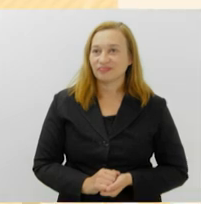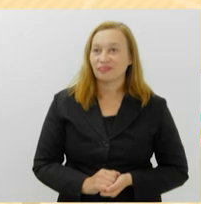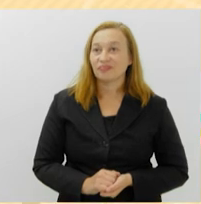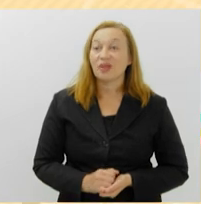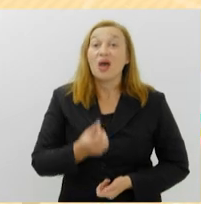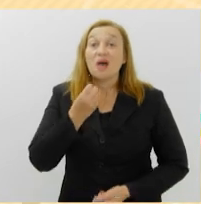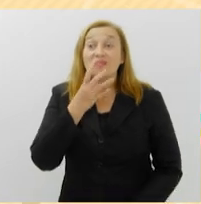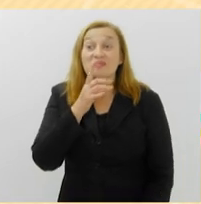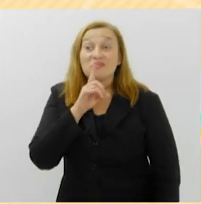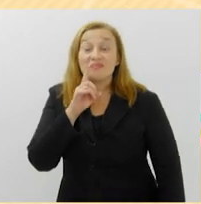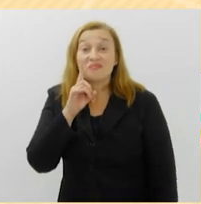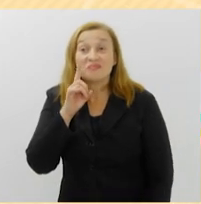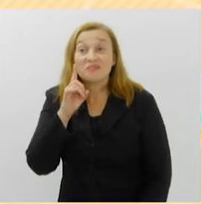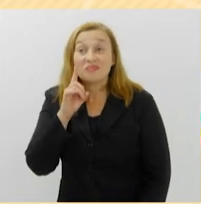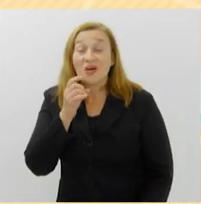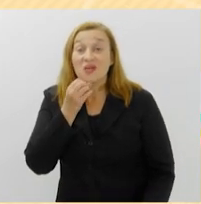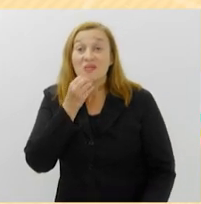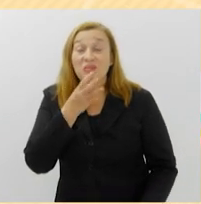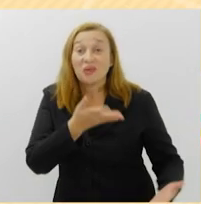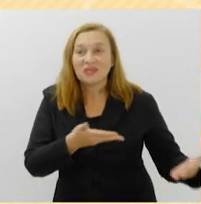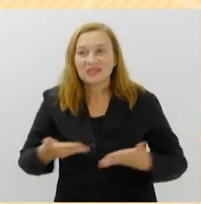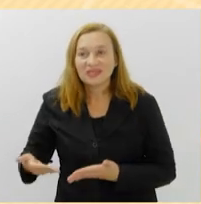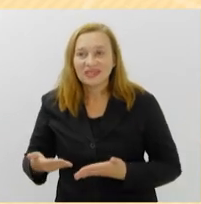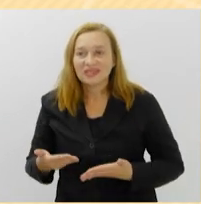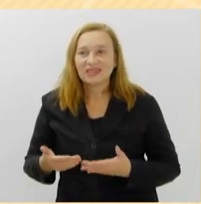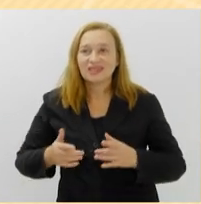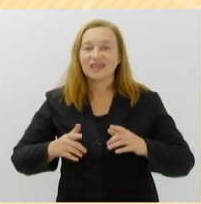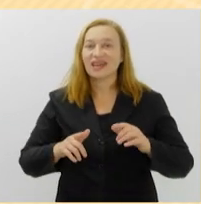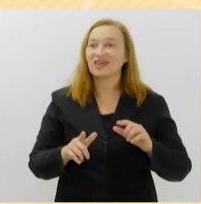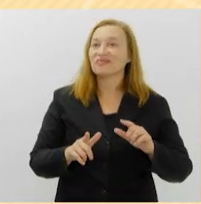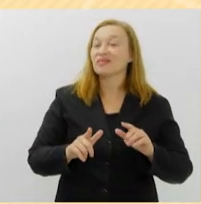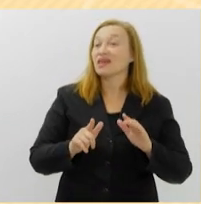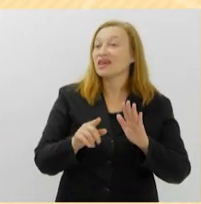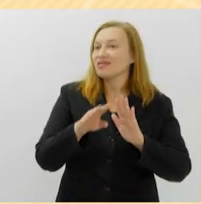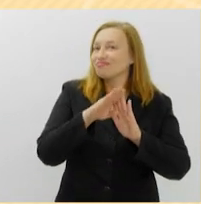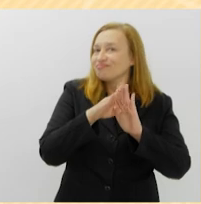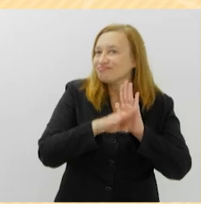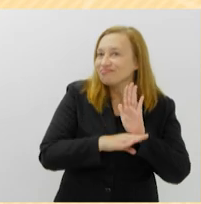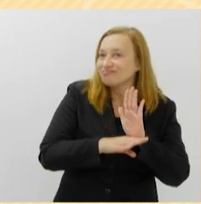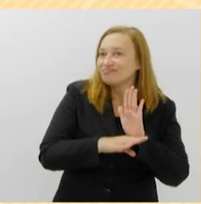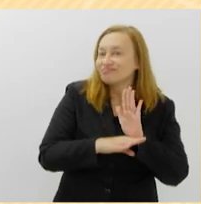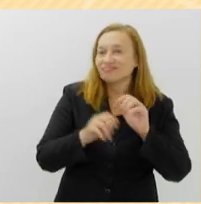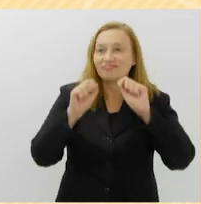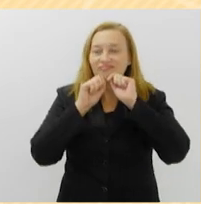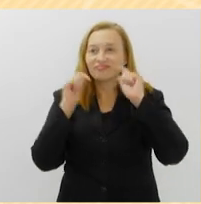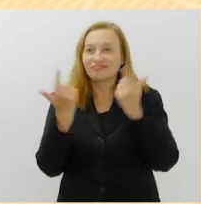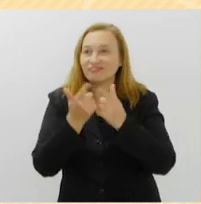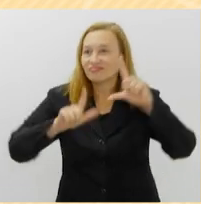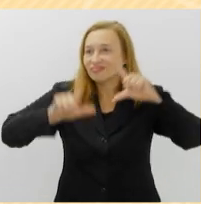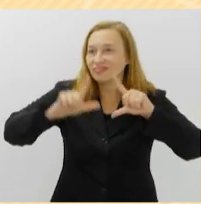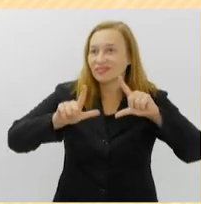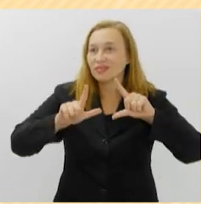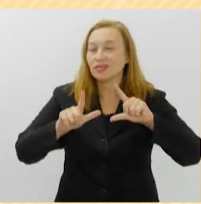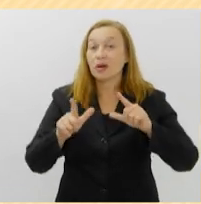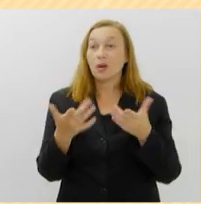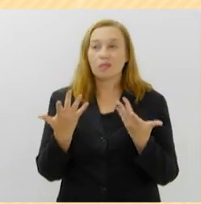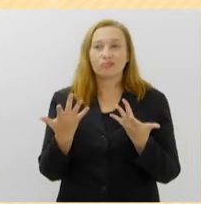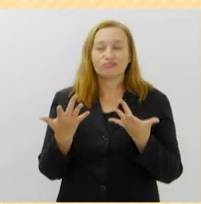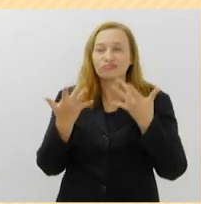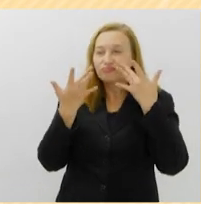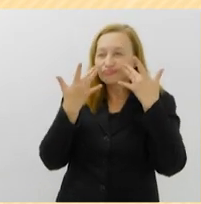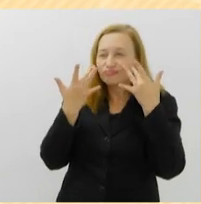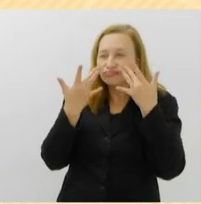Bem-vindos a mais uma Agenda Cultural da TV Alerja. E abrimos essa edição com uma peça hereditária. O